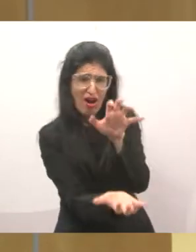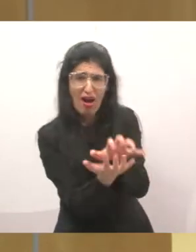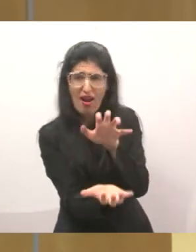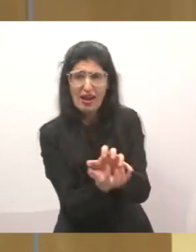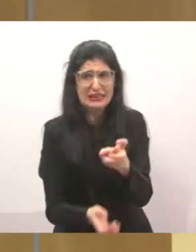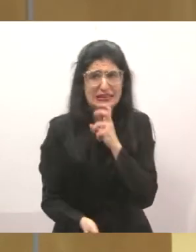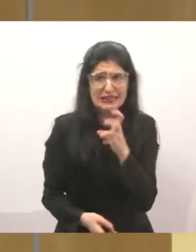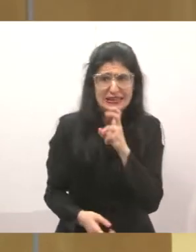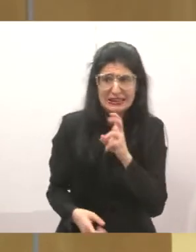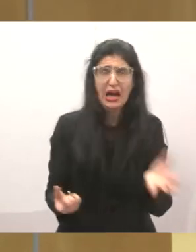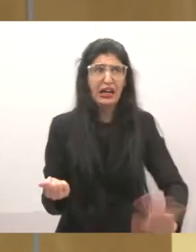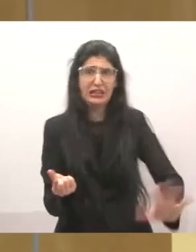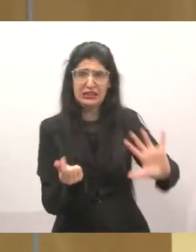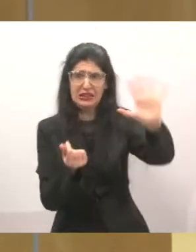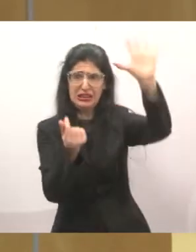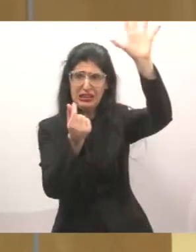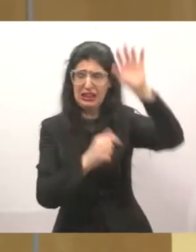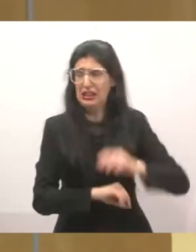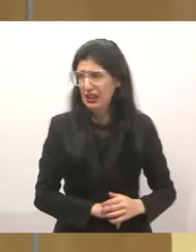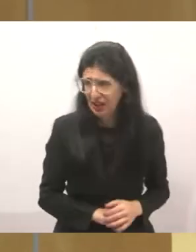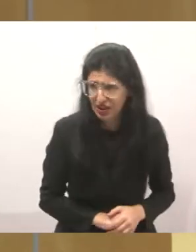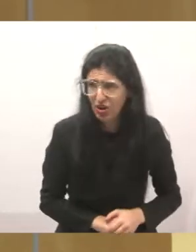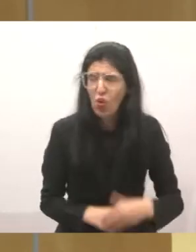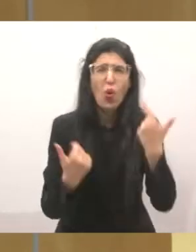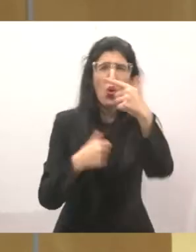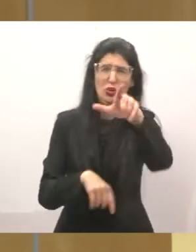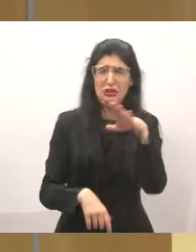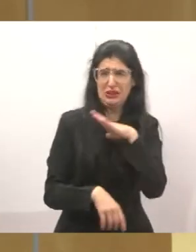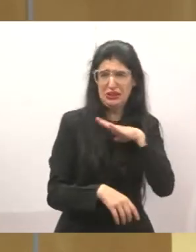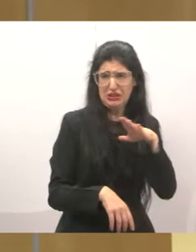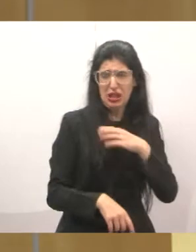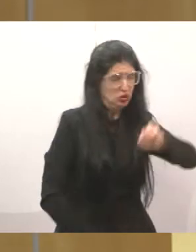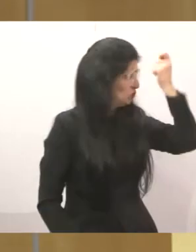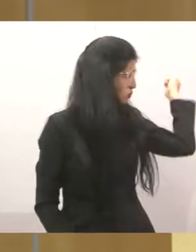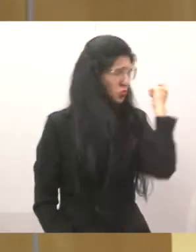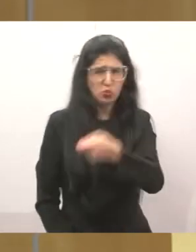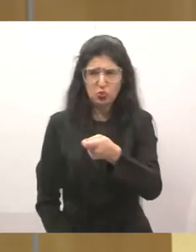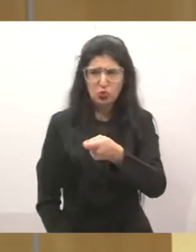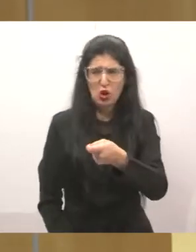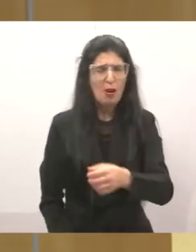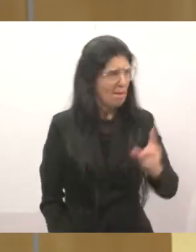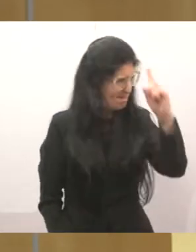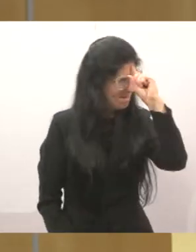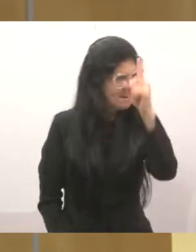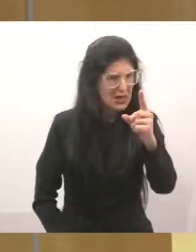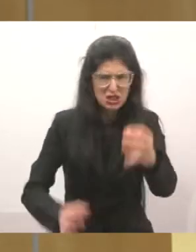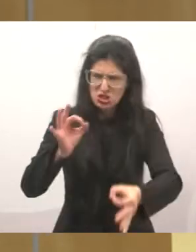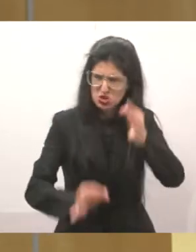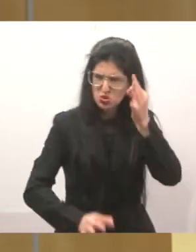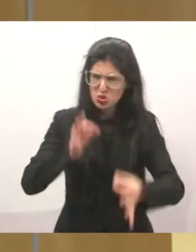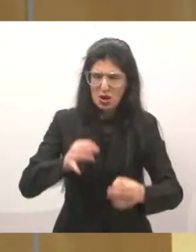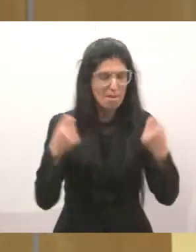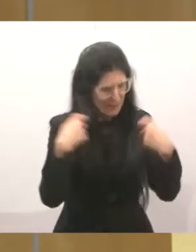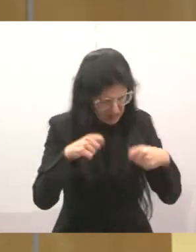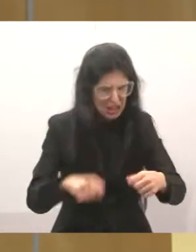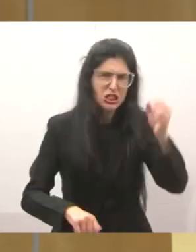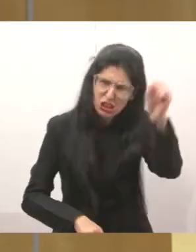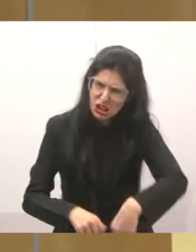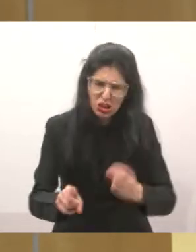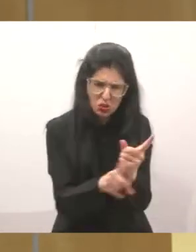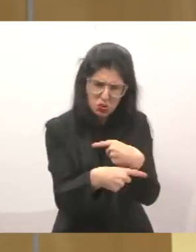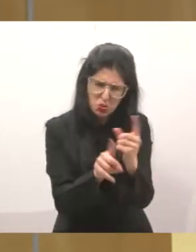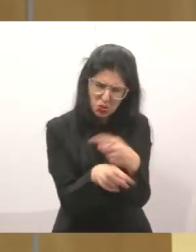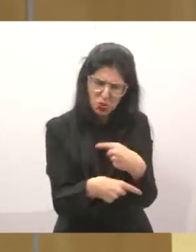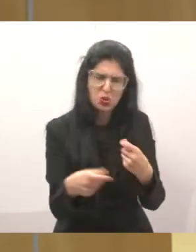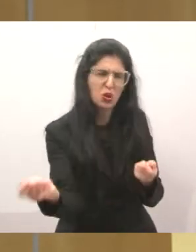fez-se um estudo em cima disso, em várias cidades, o próprio tribunal está voltando os cobradores, porque o cobrador, é o que eu sempre falo, já imaginou você,